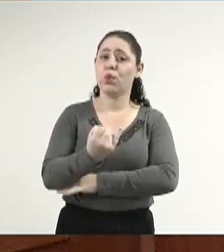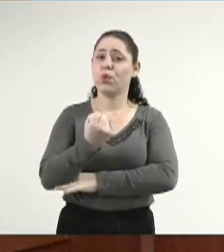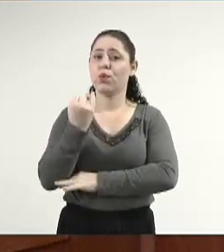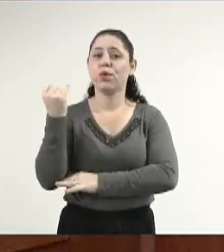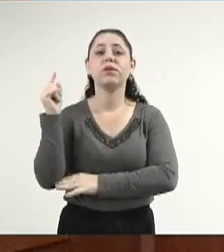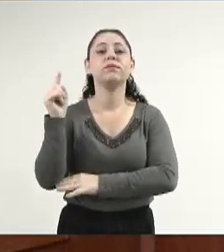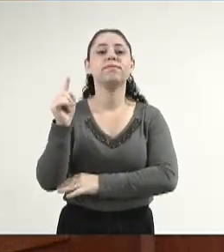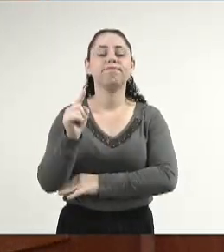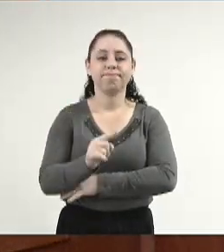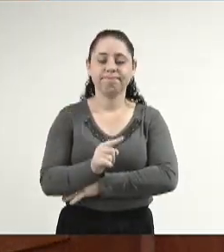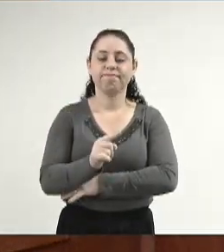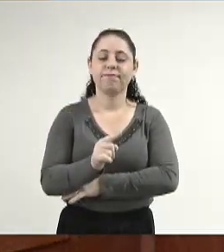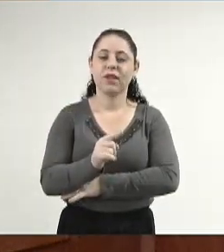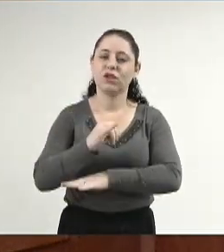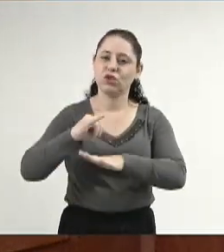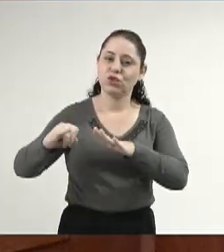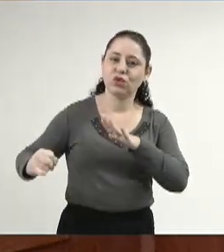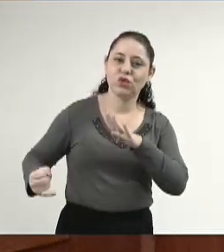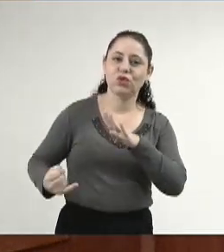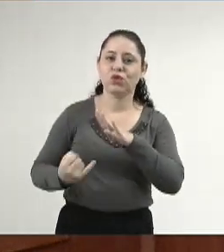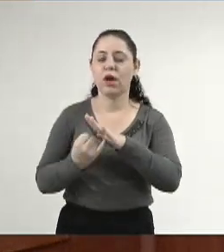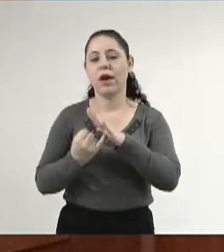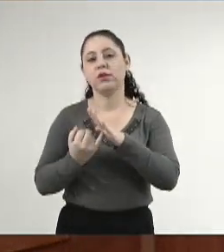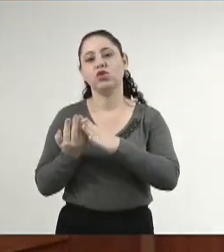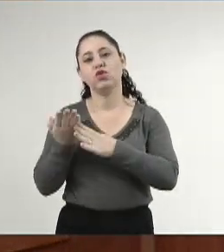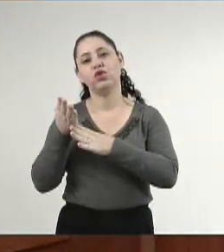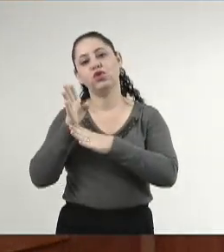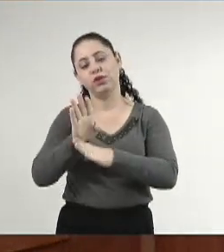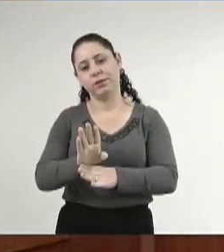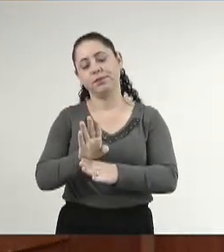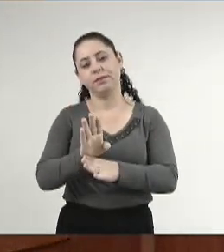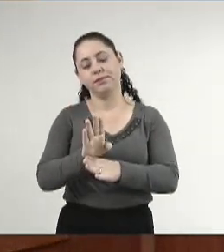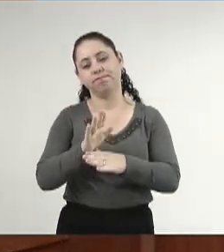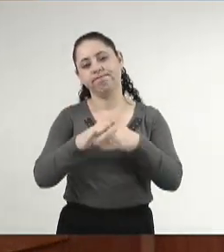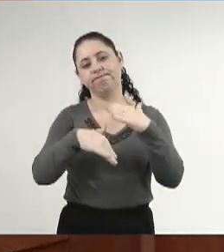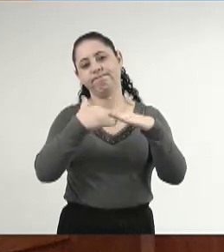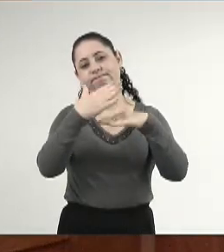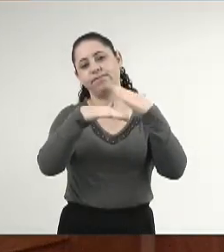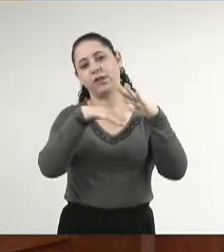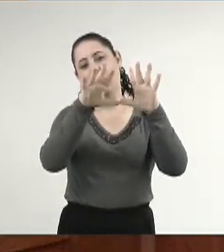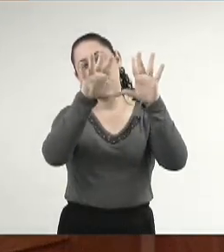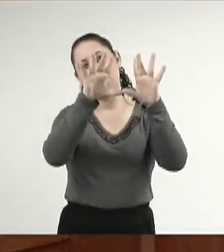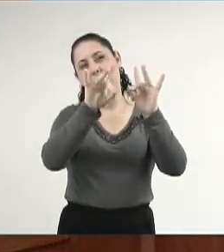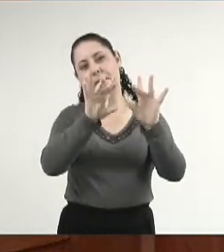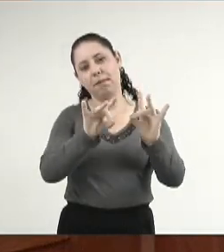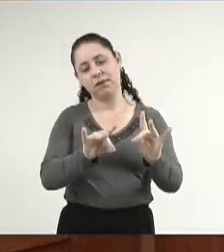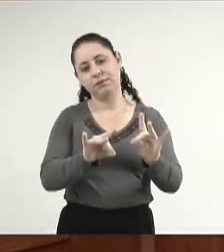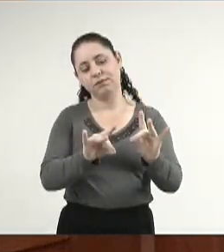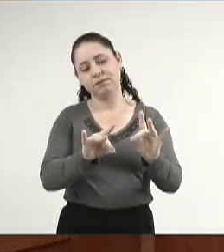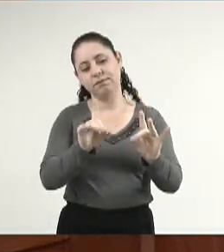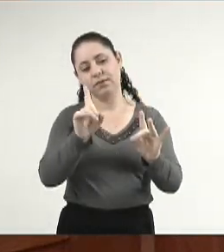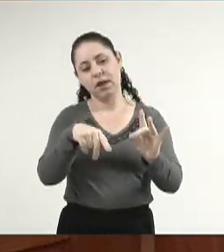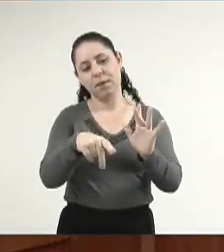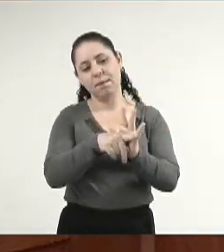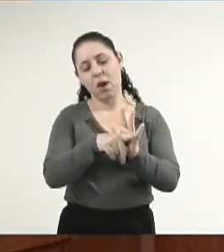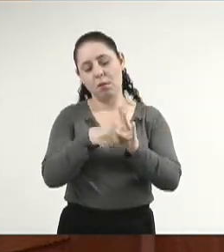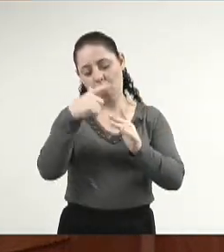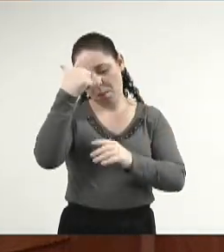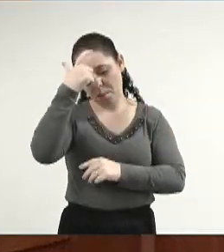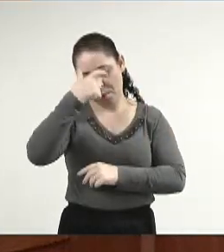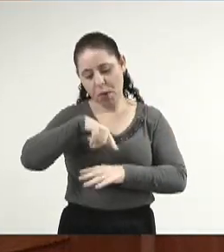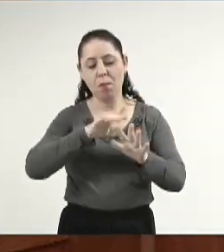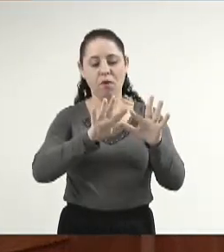instituição que tem ajudado a desenvolver o aspecto pessoal,